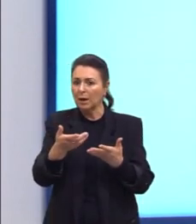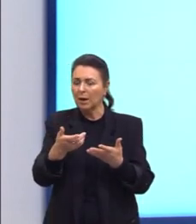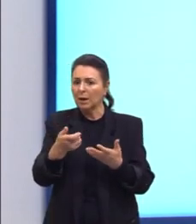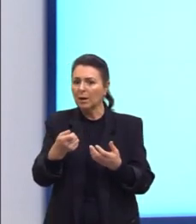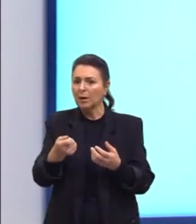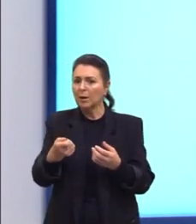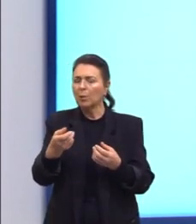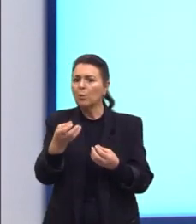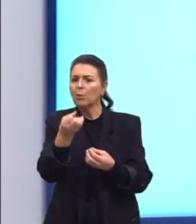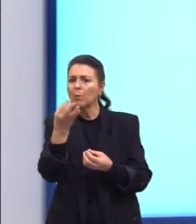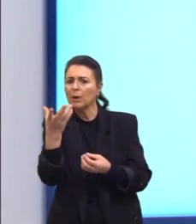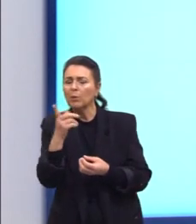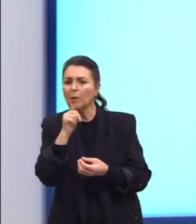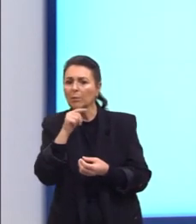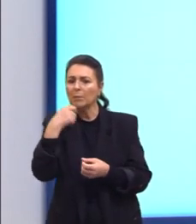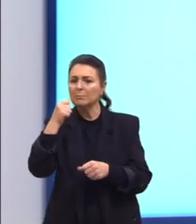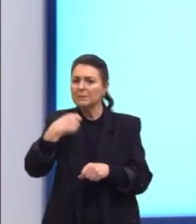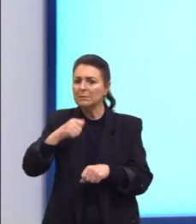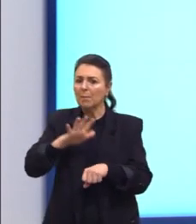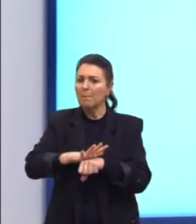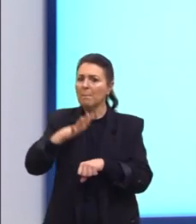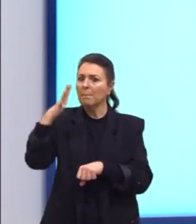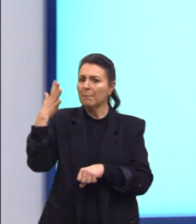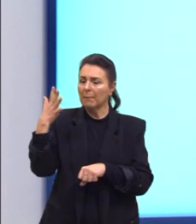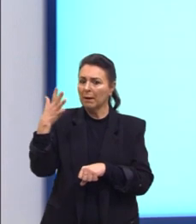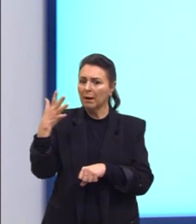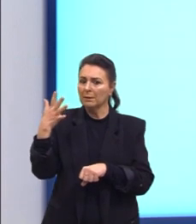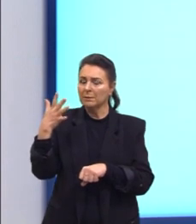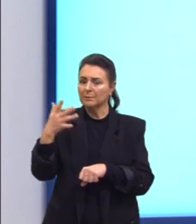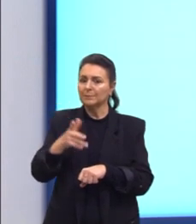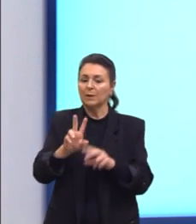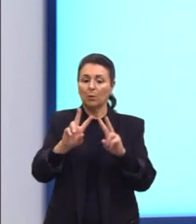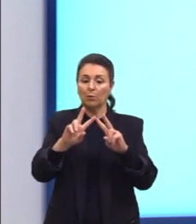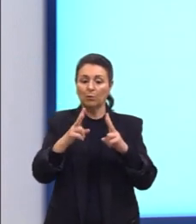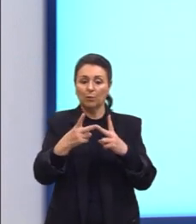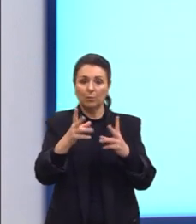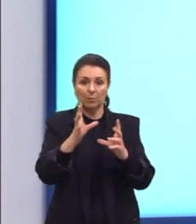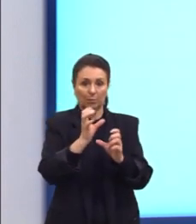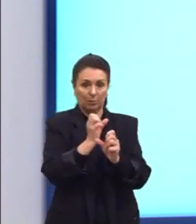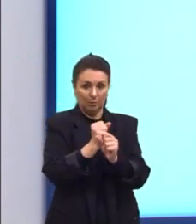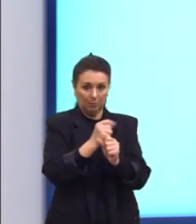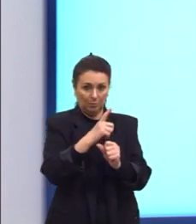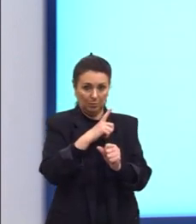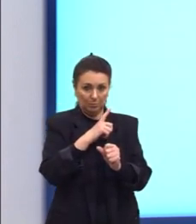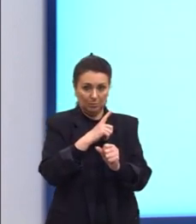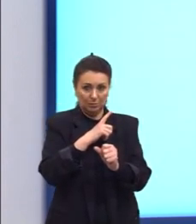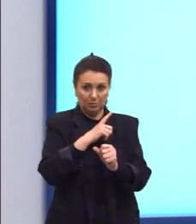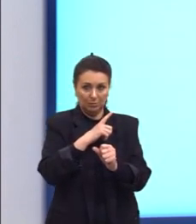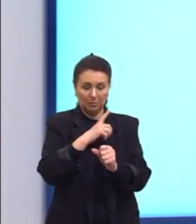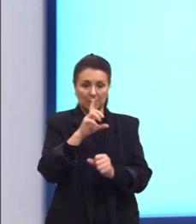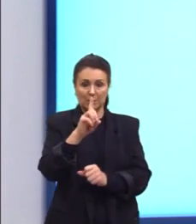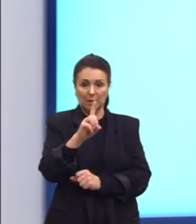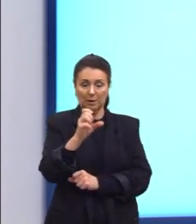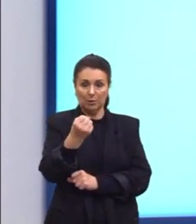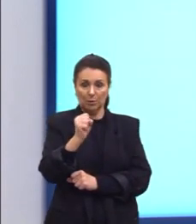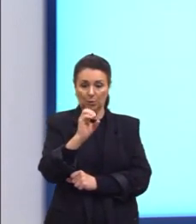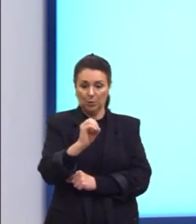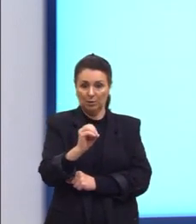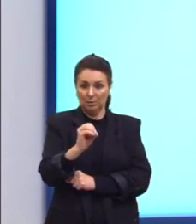preenchido, né? Aí nós vamos utilizar somente o volume total que nós tínhamos, 180,